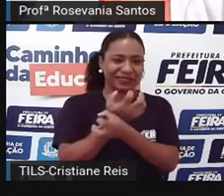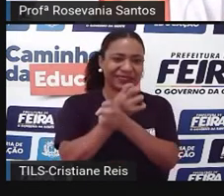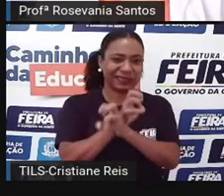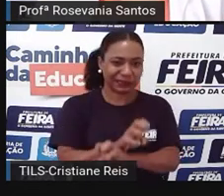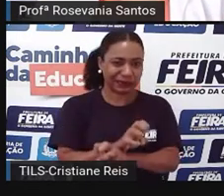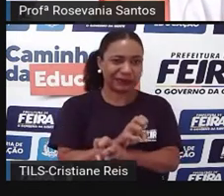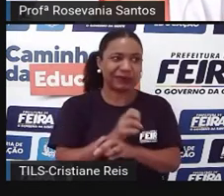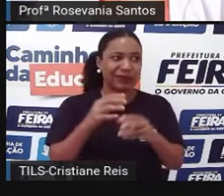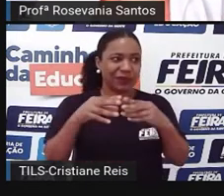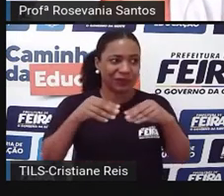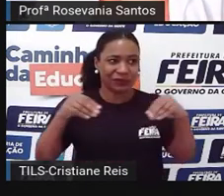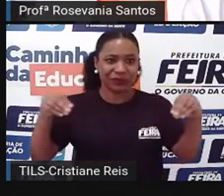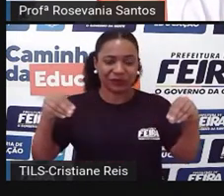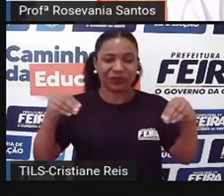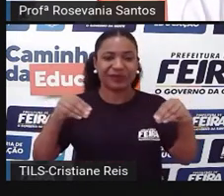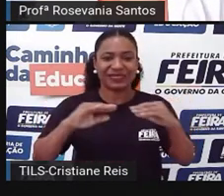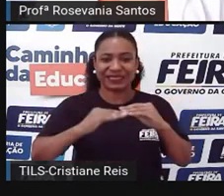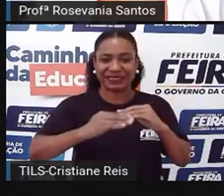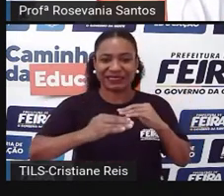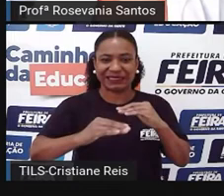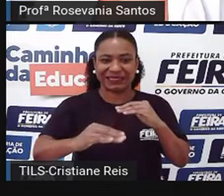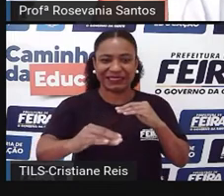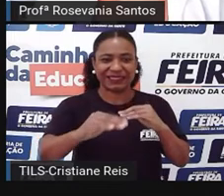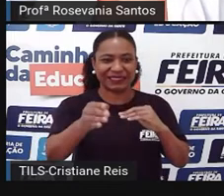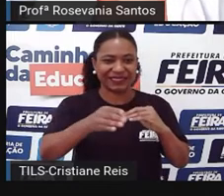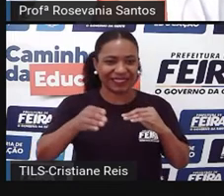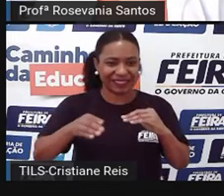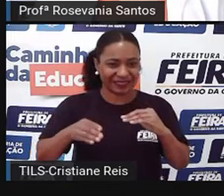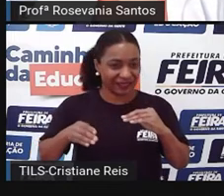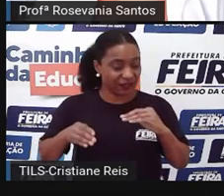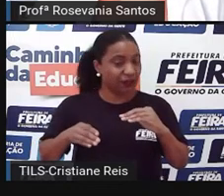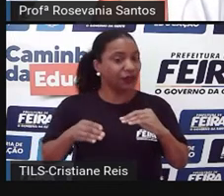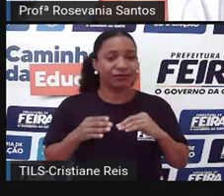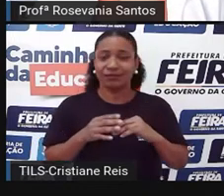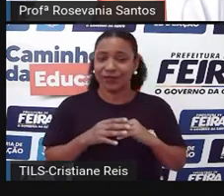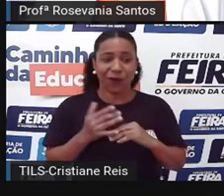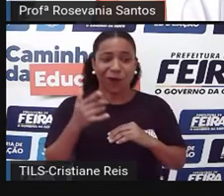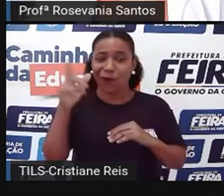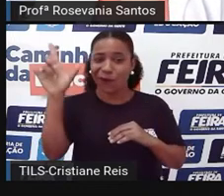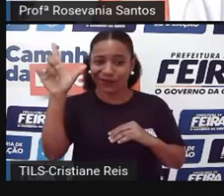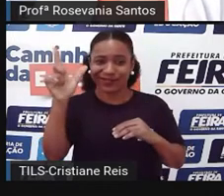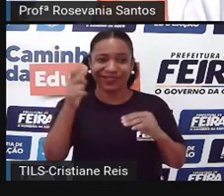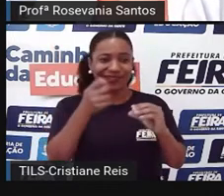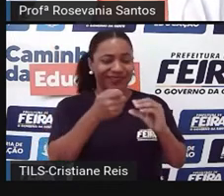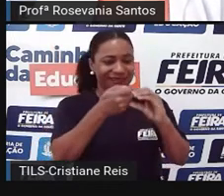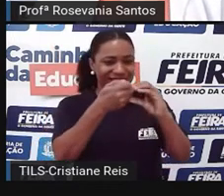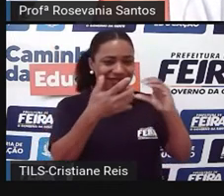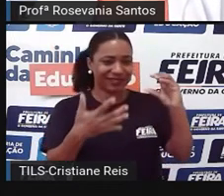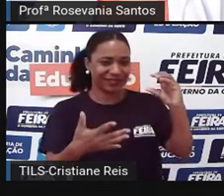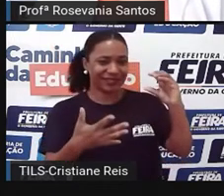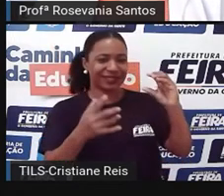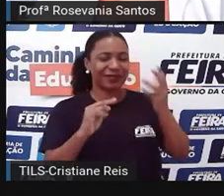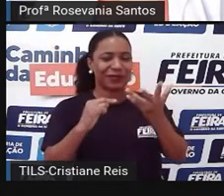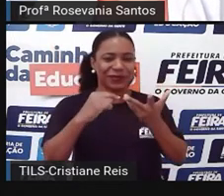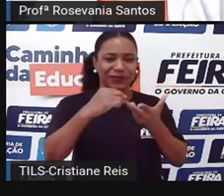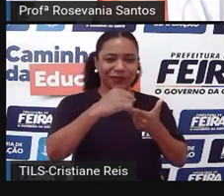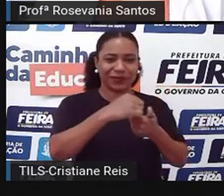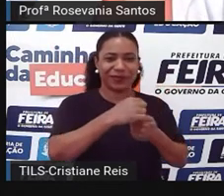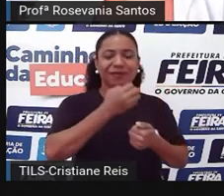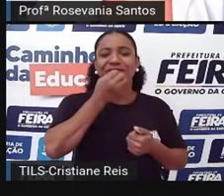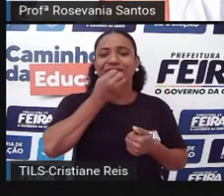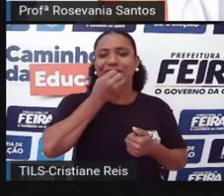solo rachado, eu chamei a atenção também de outras características. Nós temos, né, essa parte